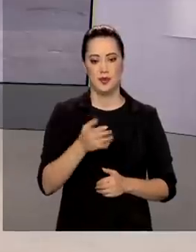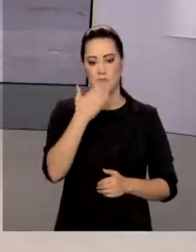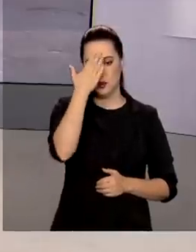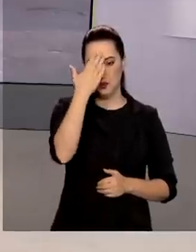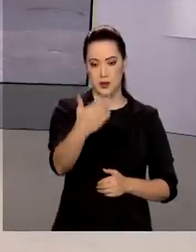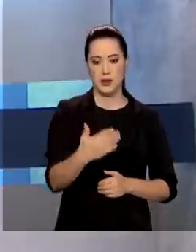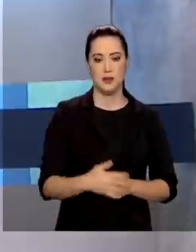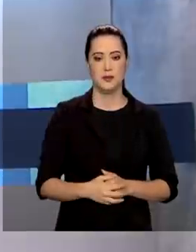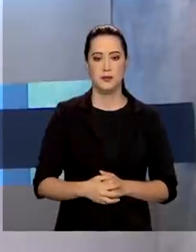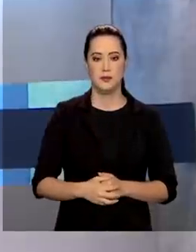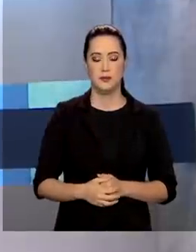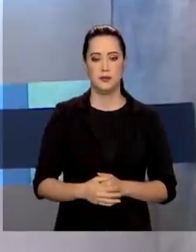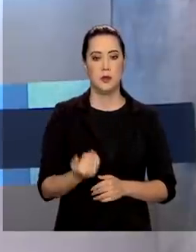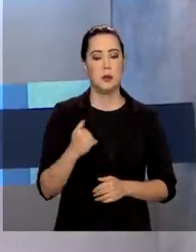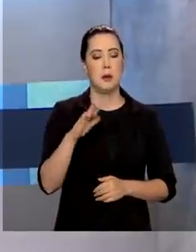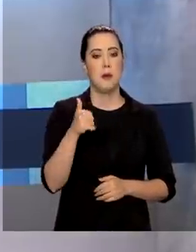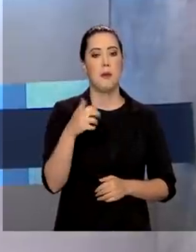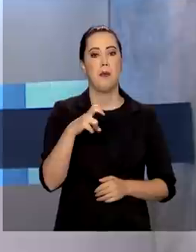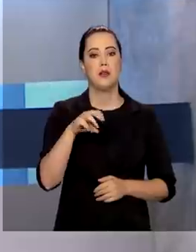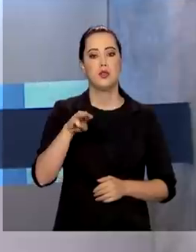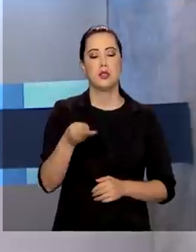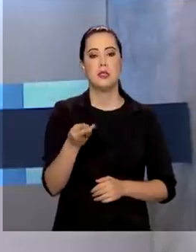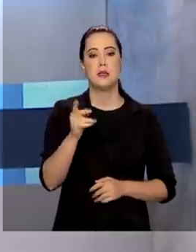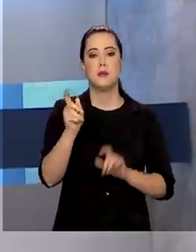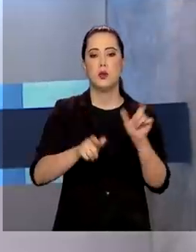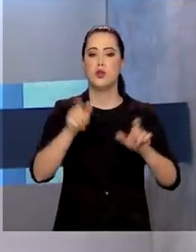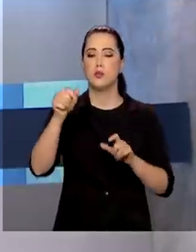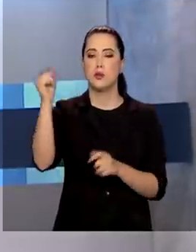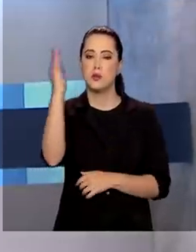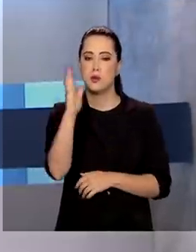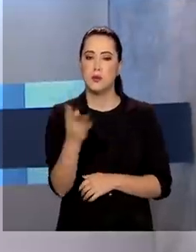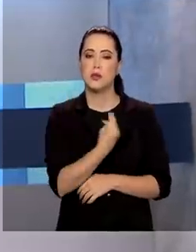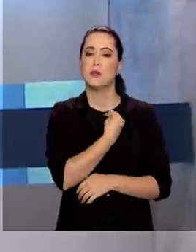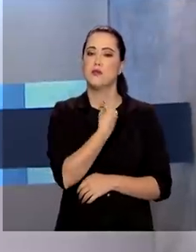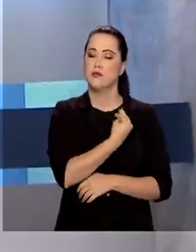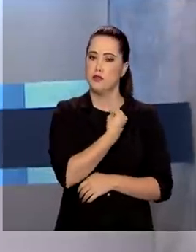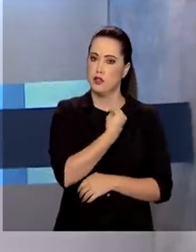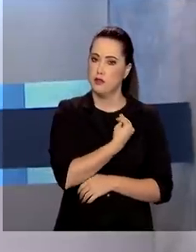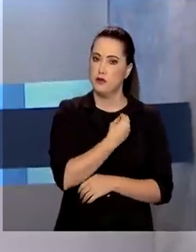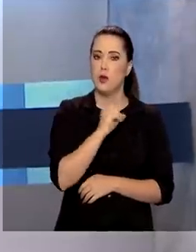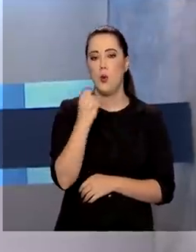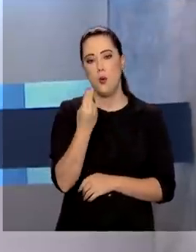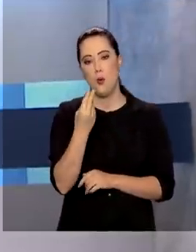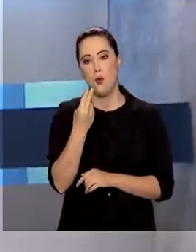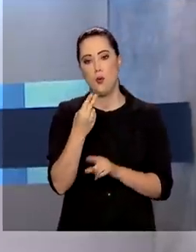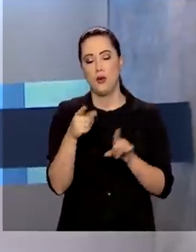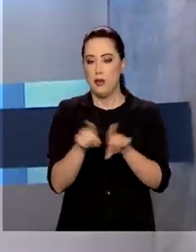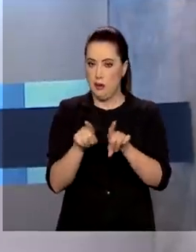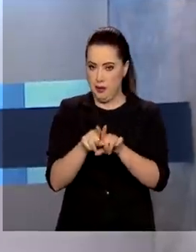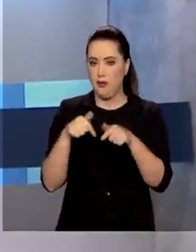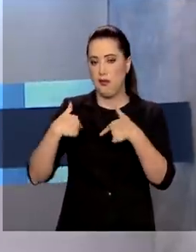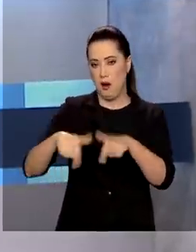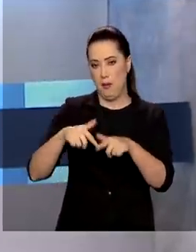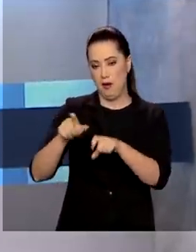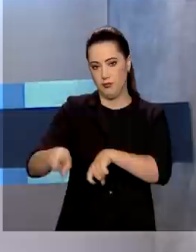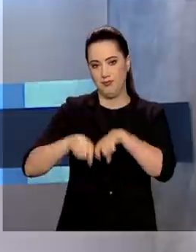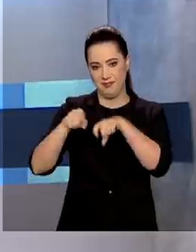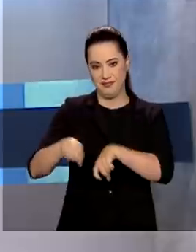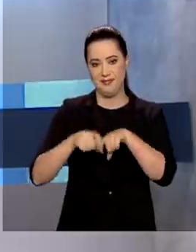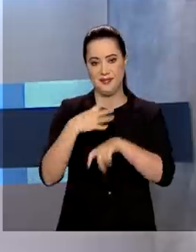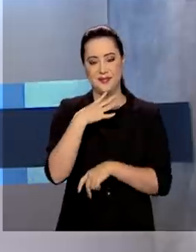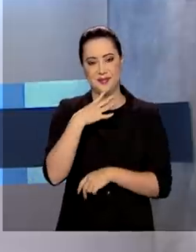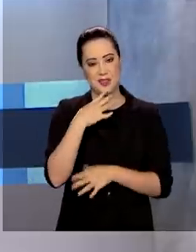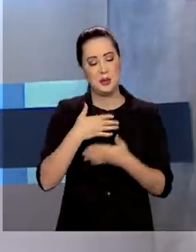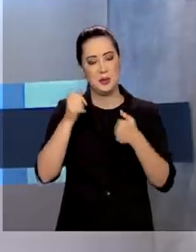Cláudia. Mais de 15 milhões de brasileiros vivem e trabalham no campo. E para conhecer melhor essa população e